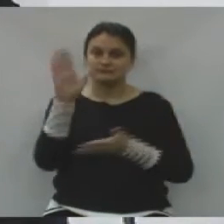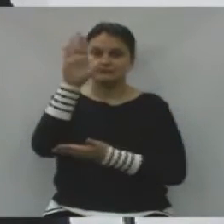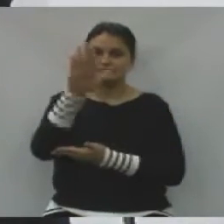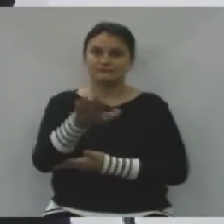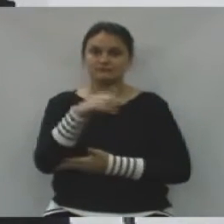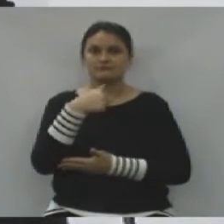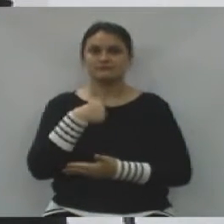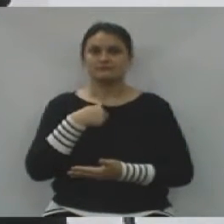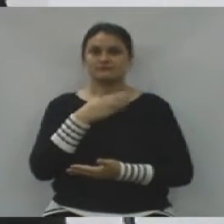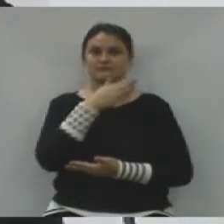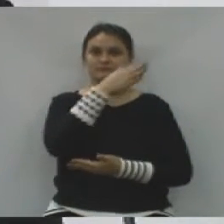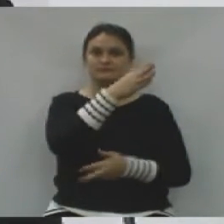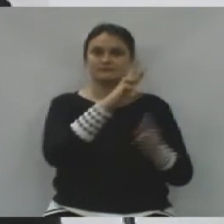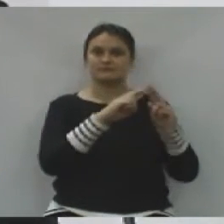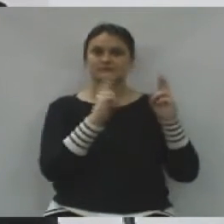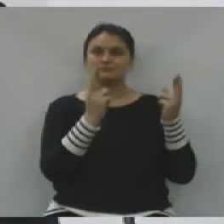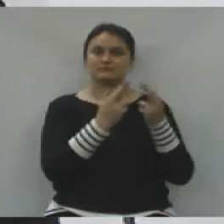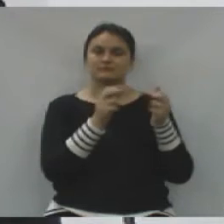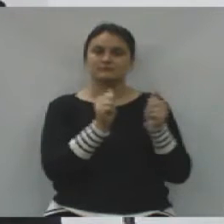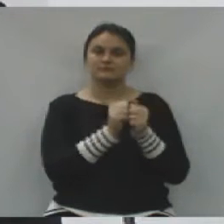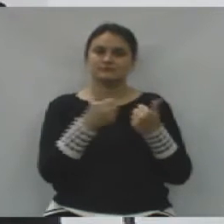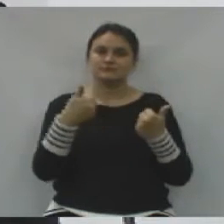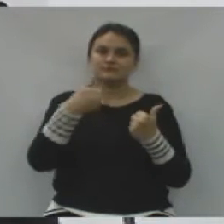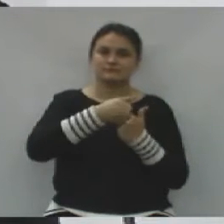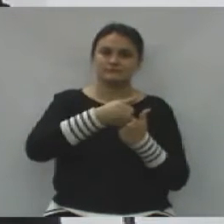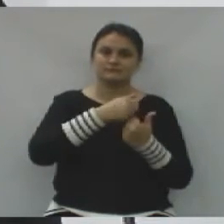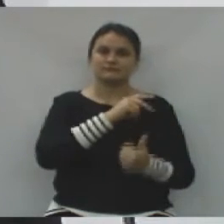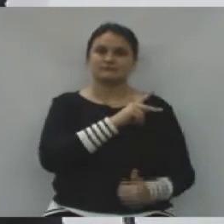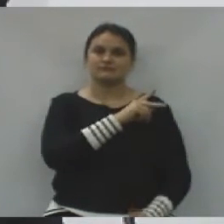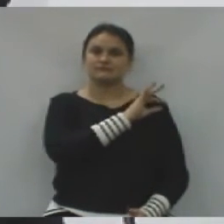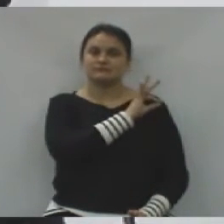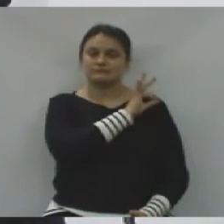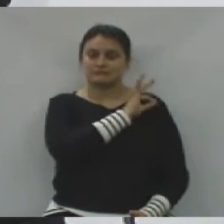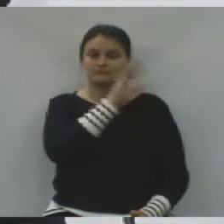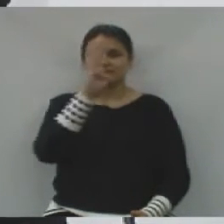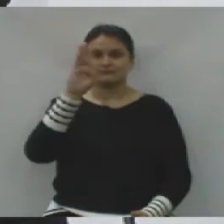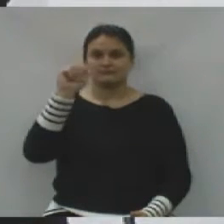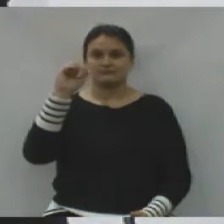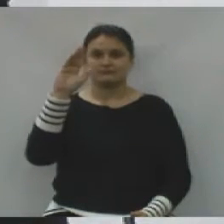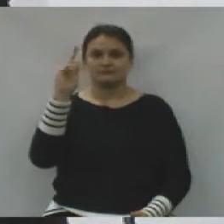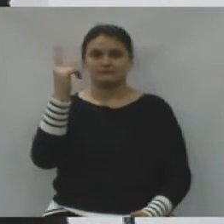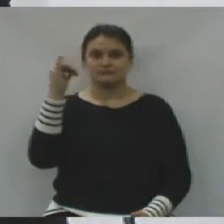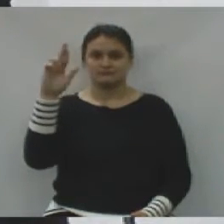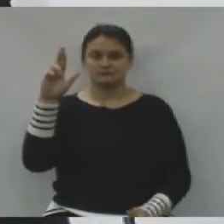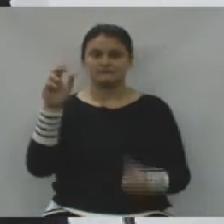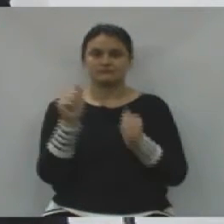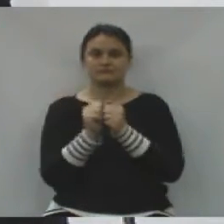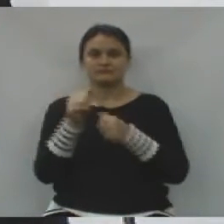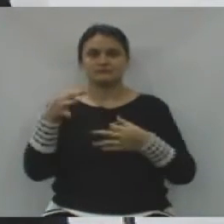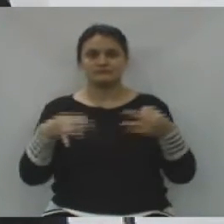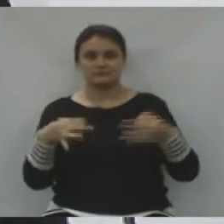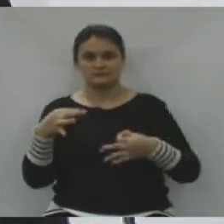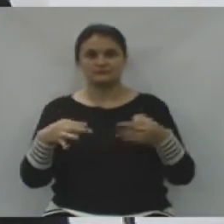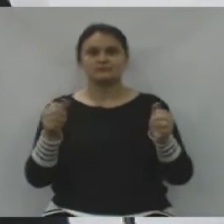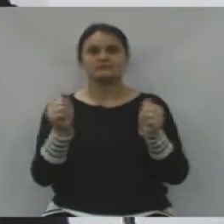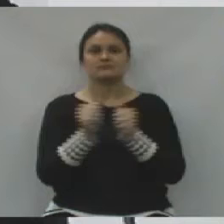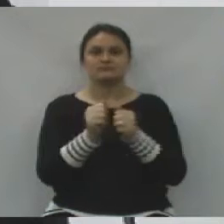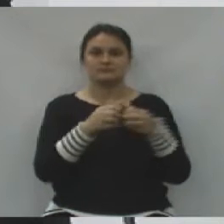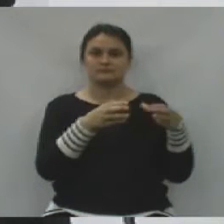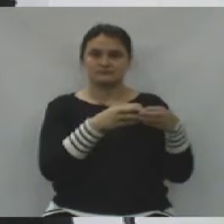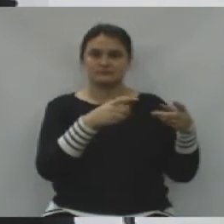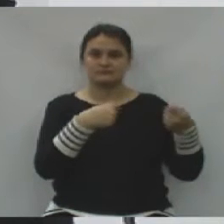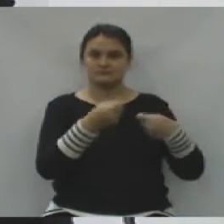eu estive em uma reunião, junto com o vice-prefeito Bachir, com a equipe do jurídico, com a equipe do financeiro,